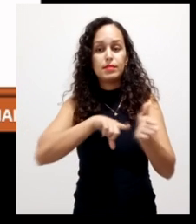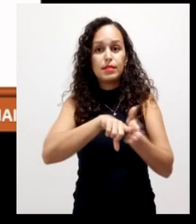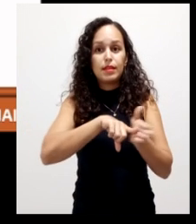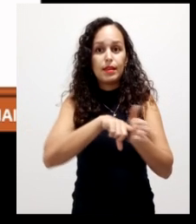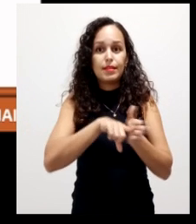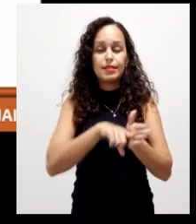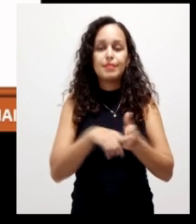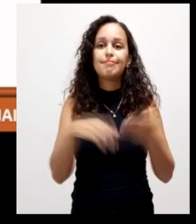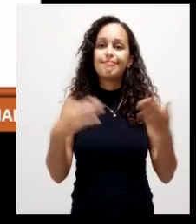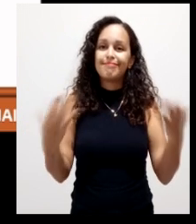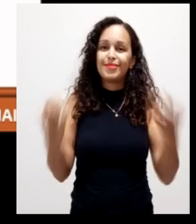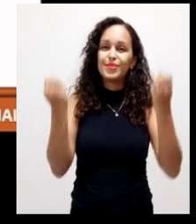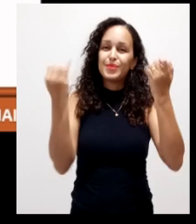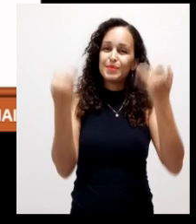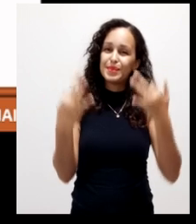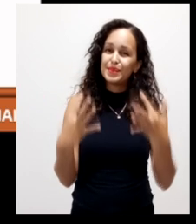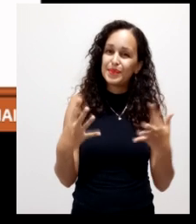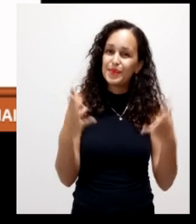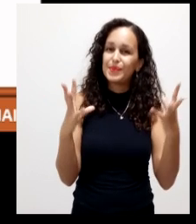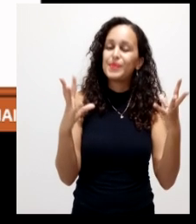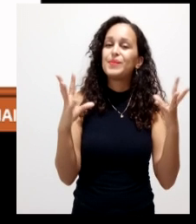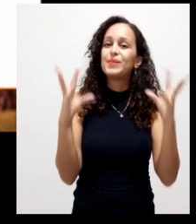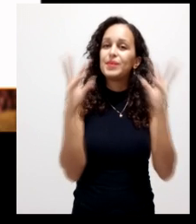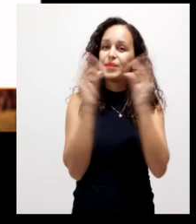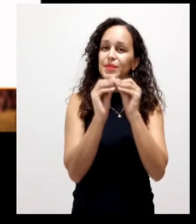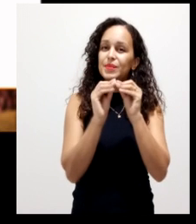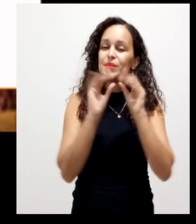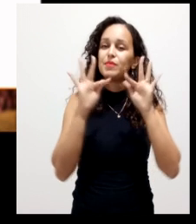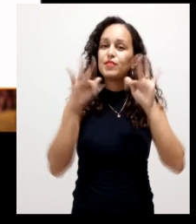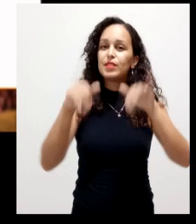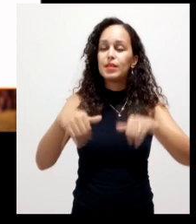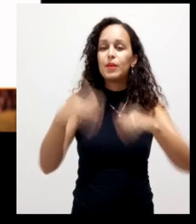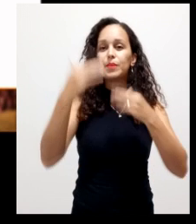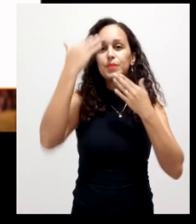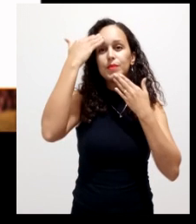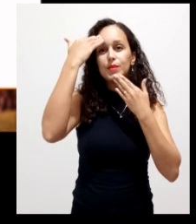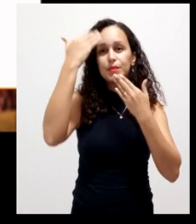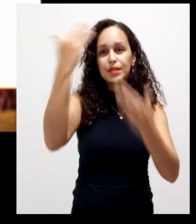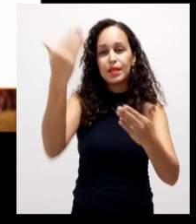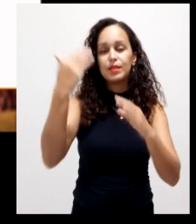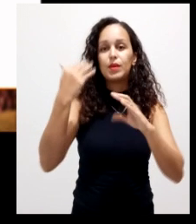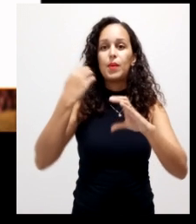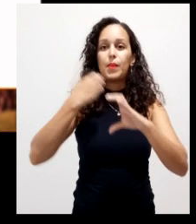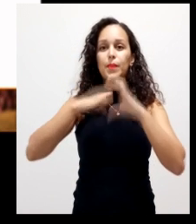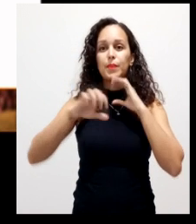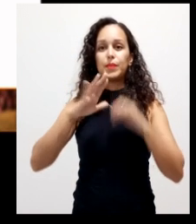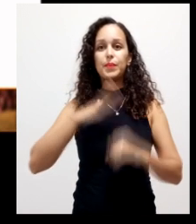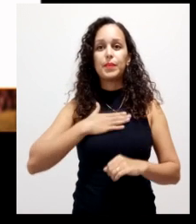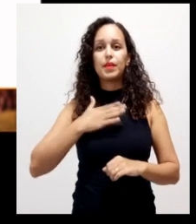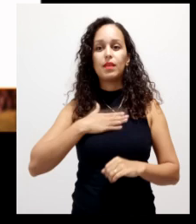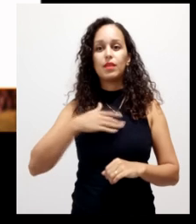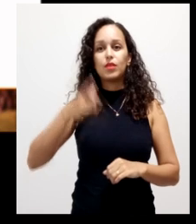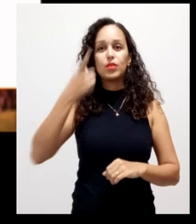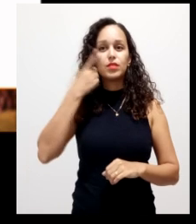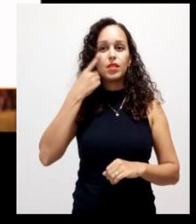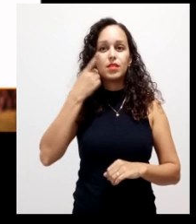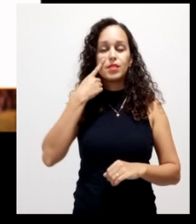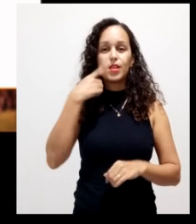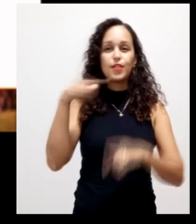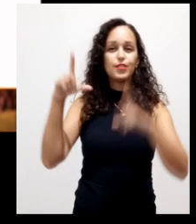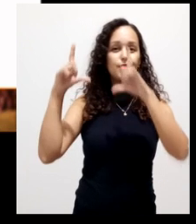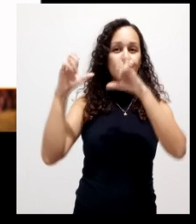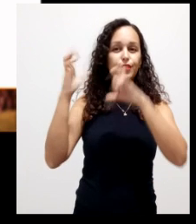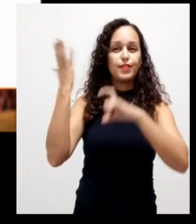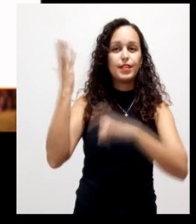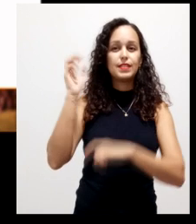considerações finais que eu deixo para vocês muito obrigada meu e-mail está aí acessível para quem